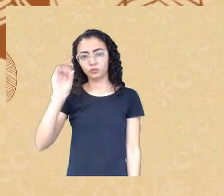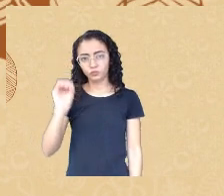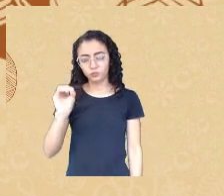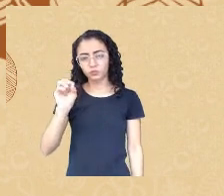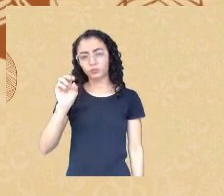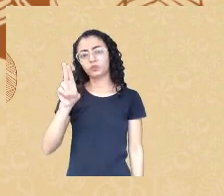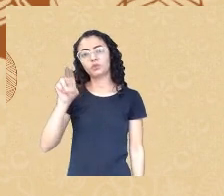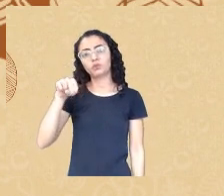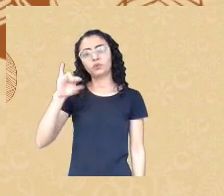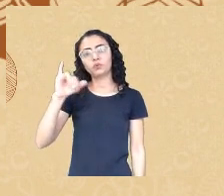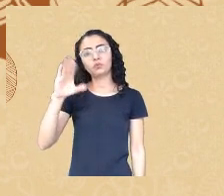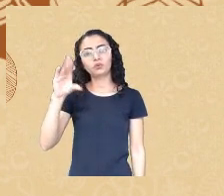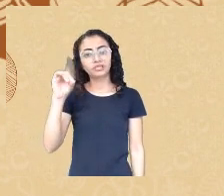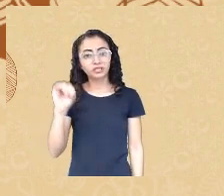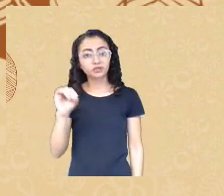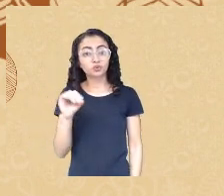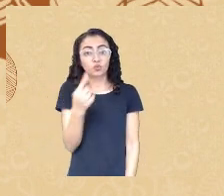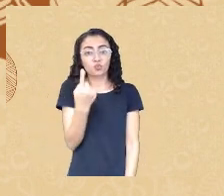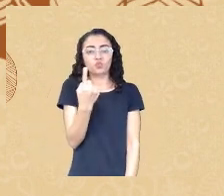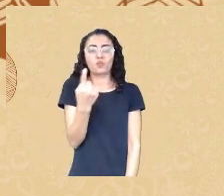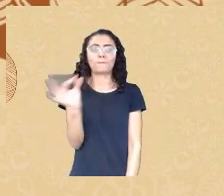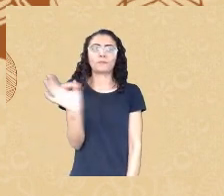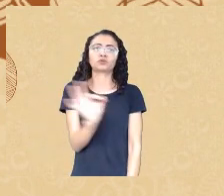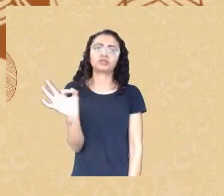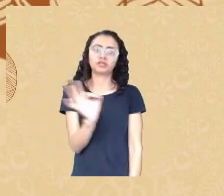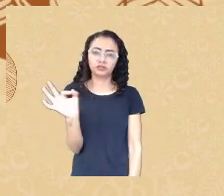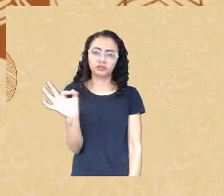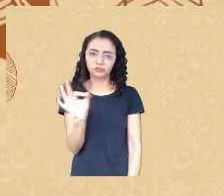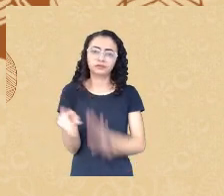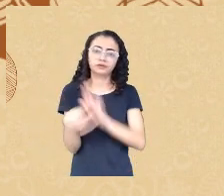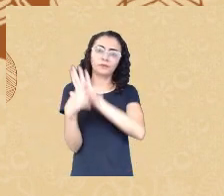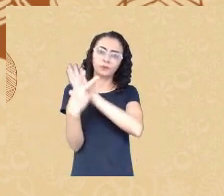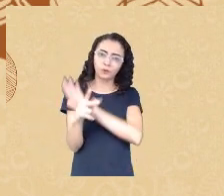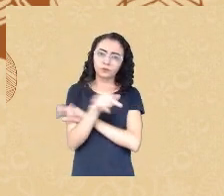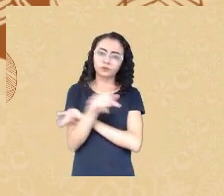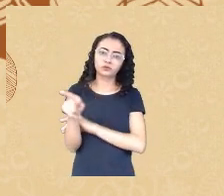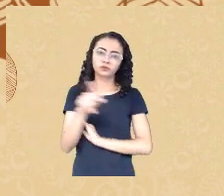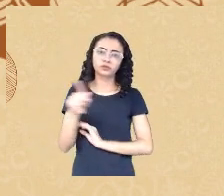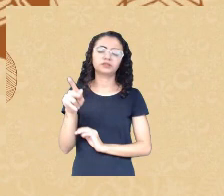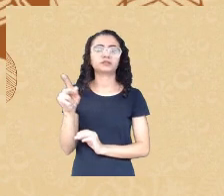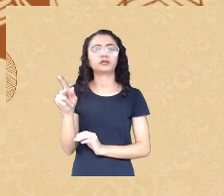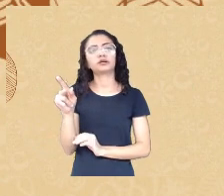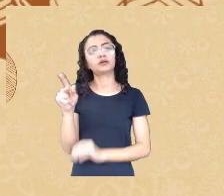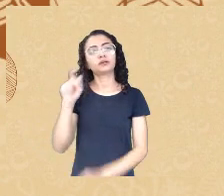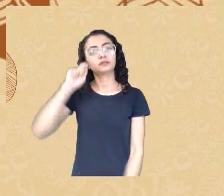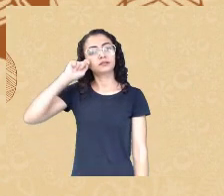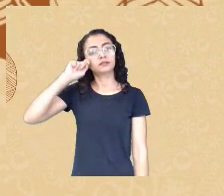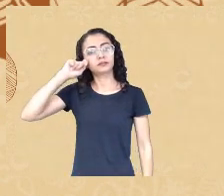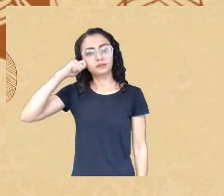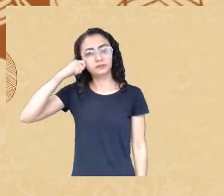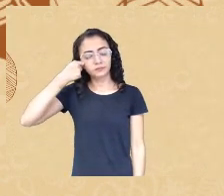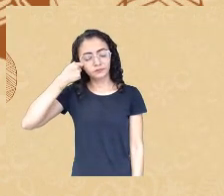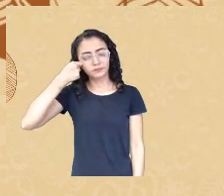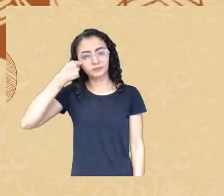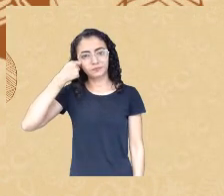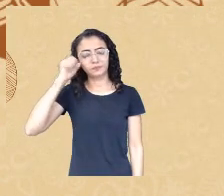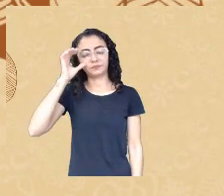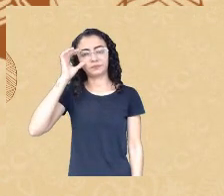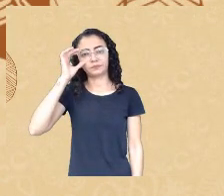negros em comparação a 7% de origem asiática e 89% de origem caucasiana